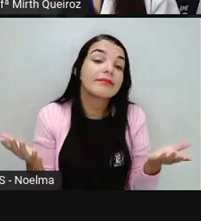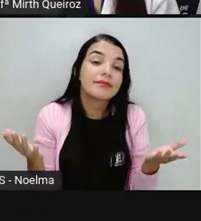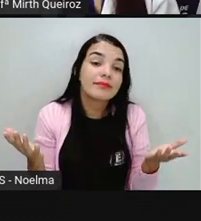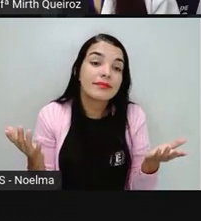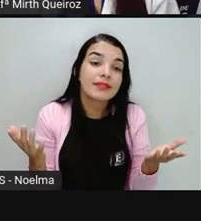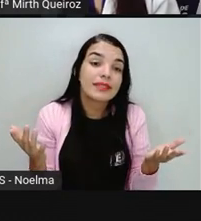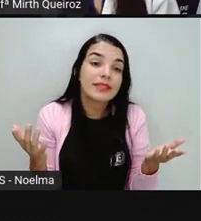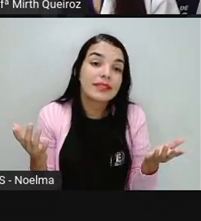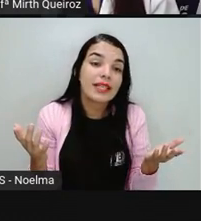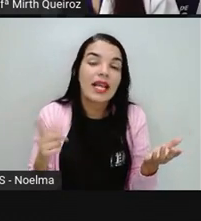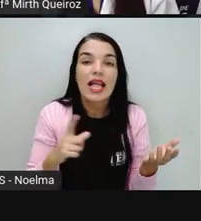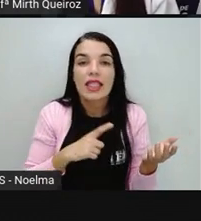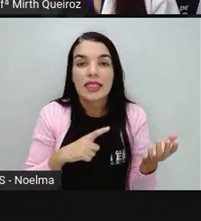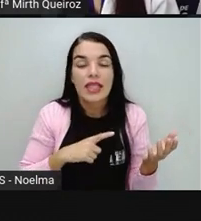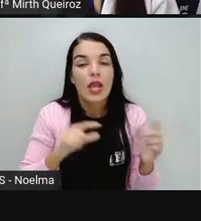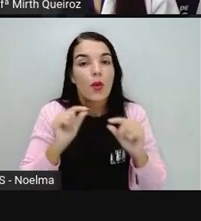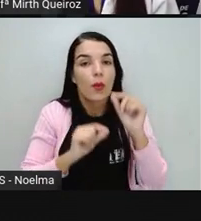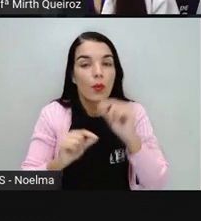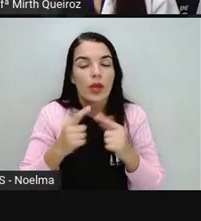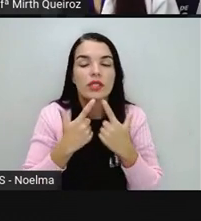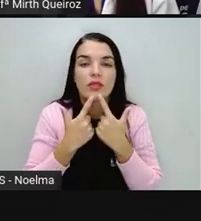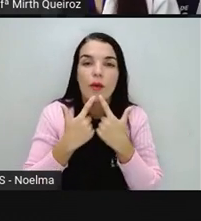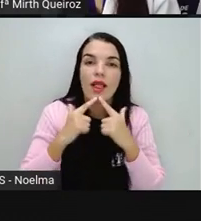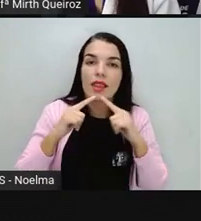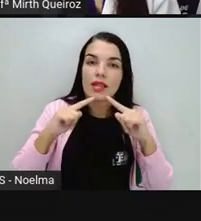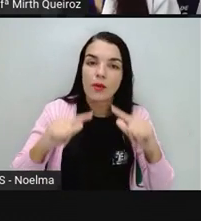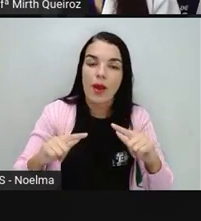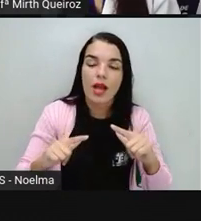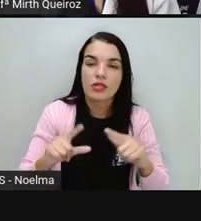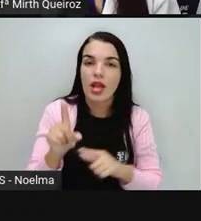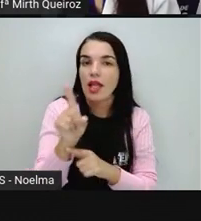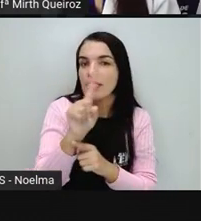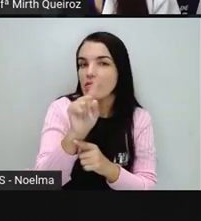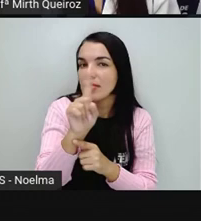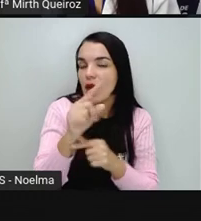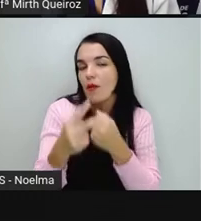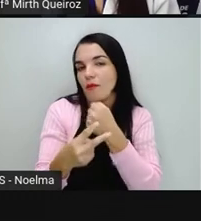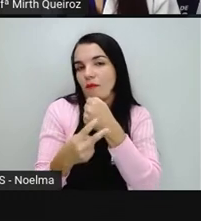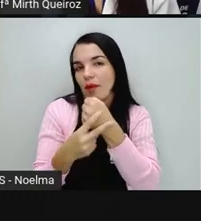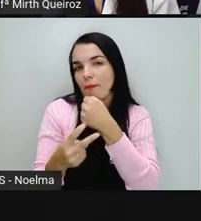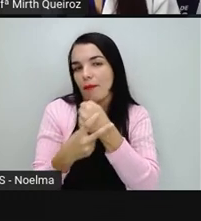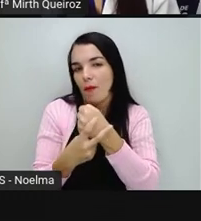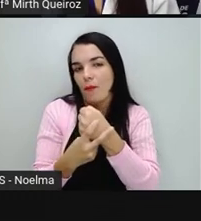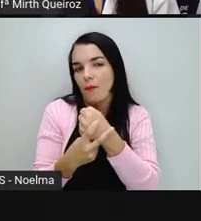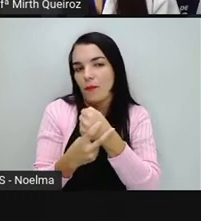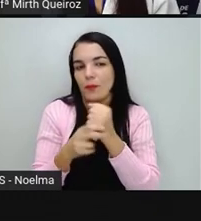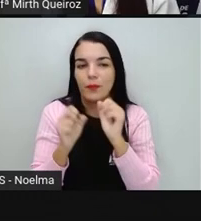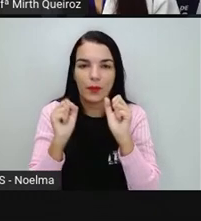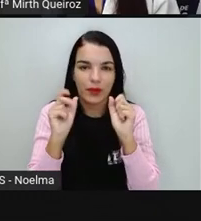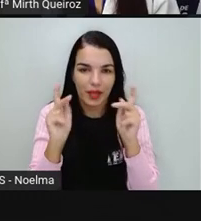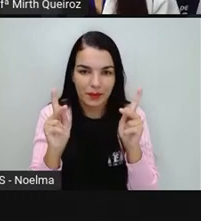de leitura de imagem, caso, uma linguagem não verbal, certo?